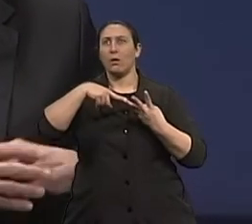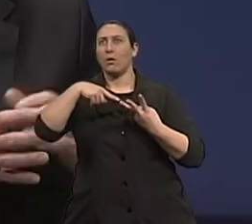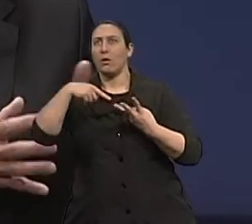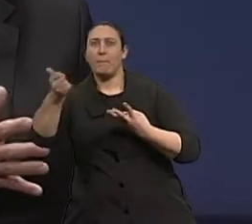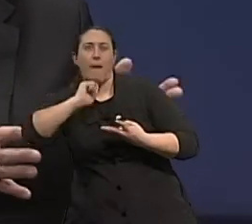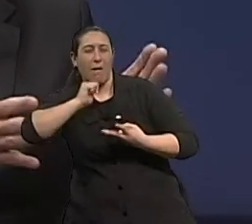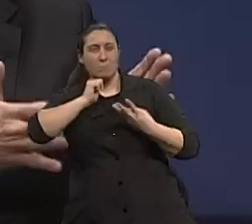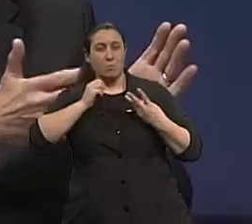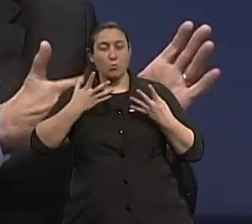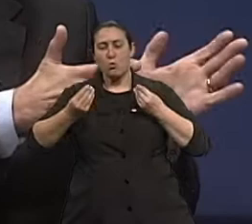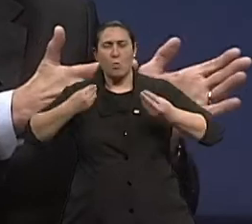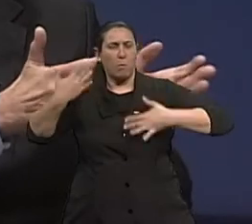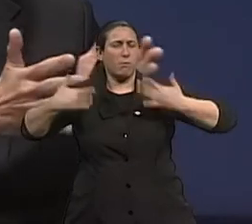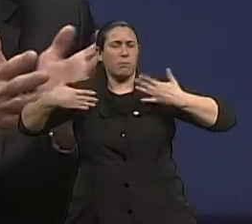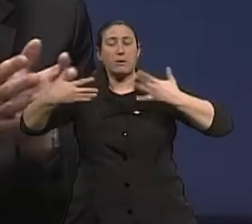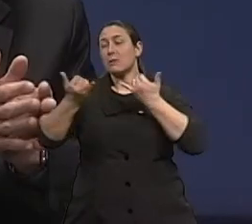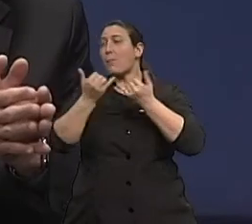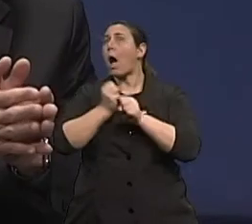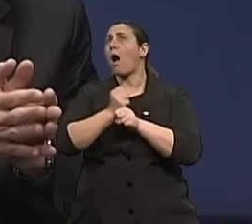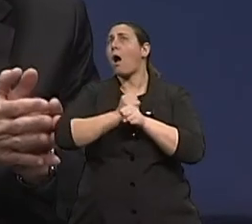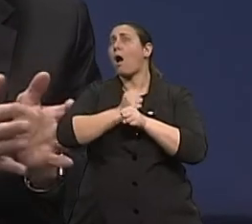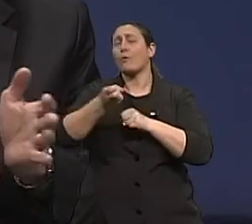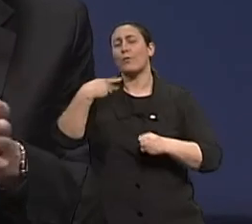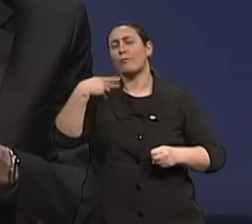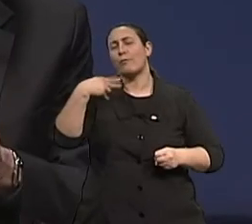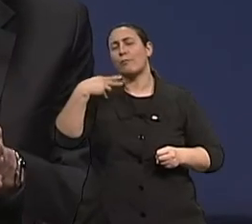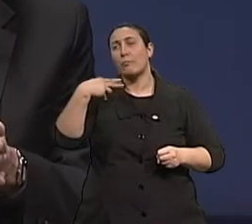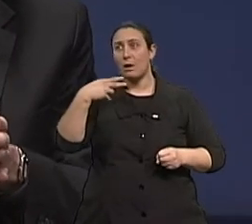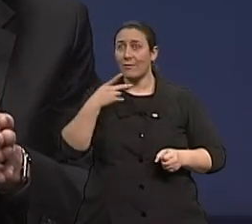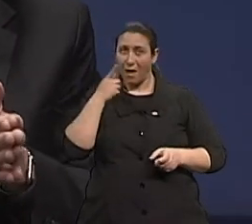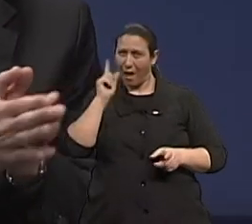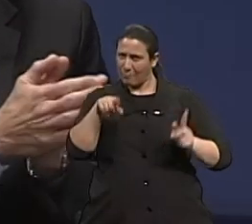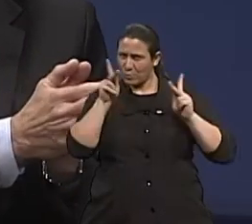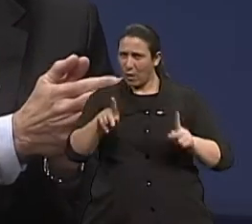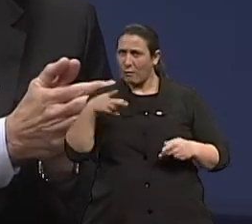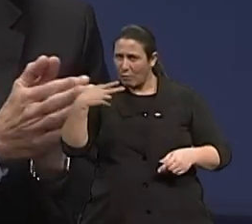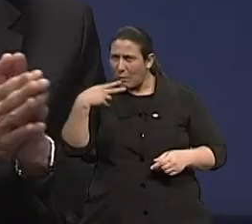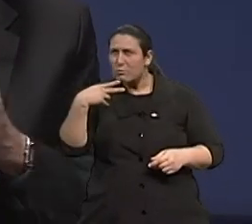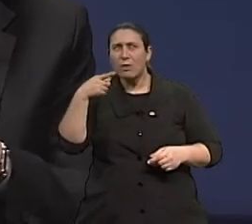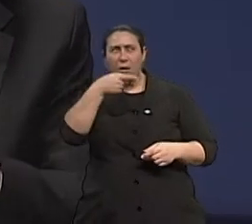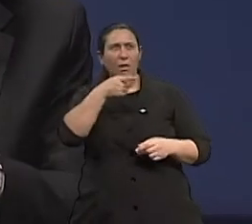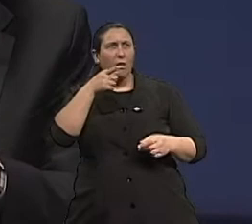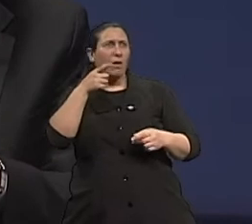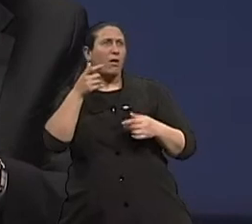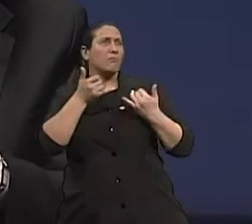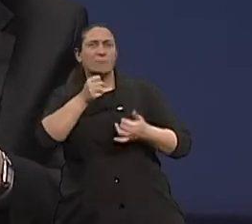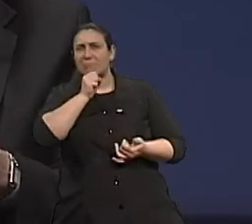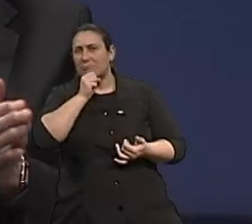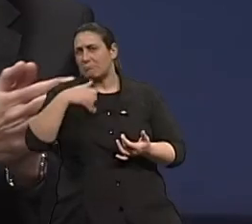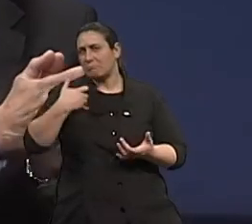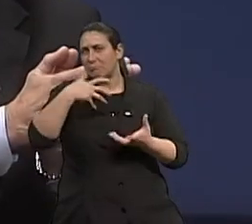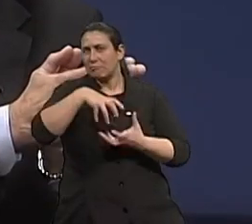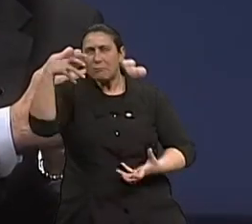vamos dar um exemplo assim, de repente, a pessoa que fumou durante a sua vida, não precisa dizer pro fumante que aquilo não vai contribuir com uma velhice mais saudável,